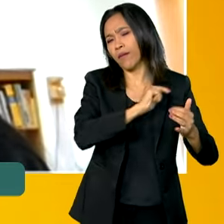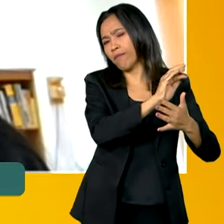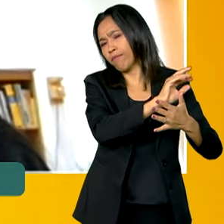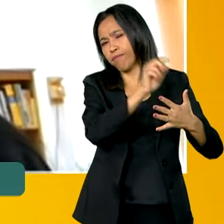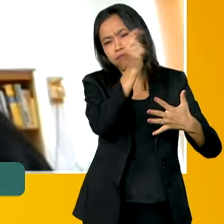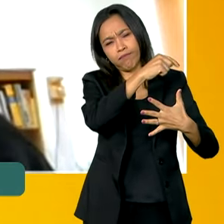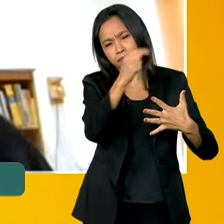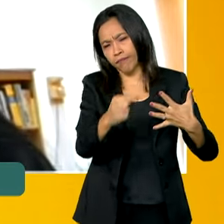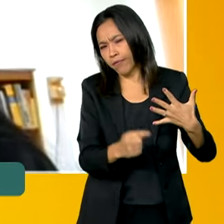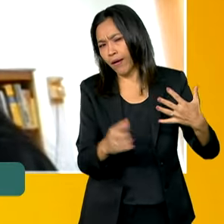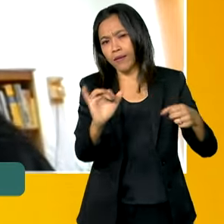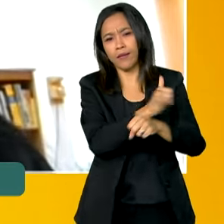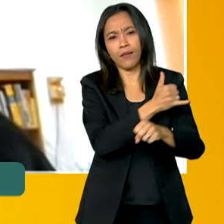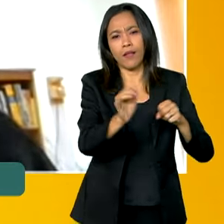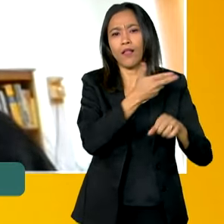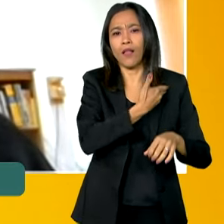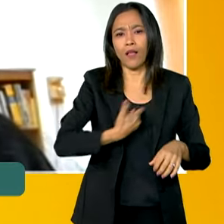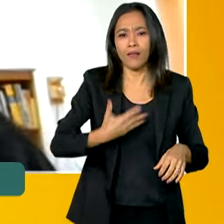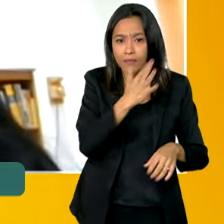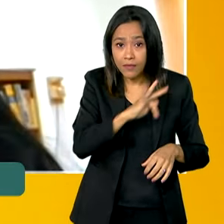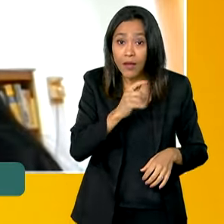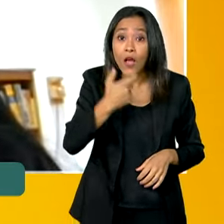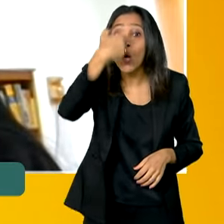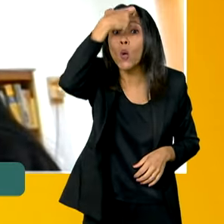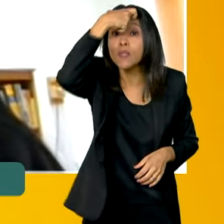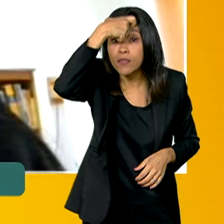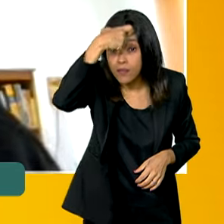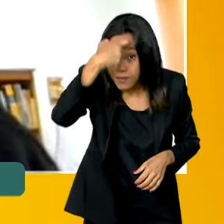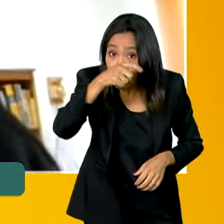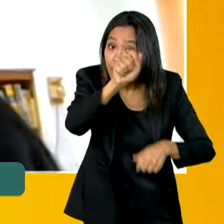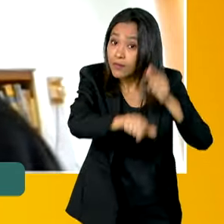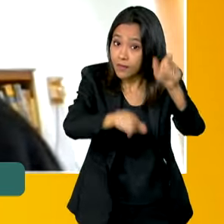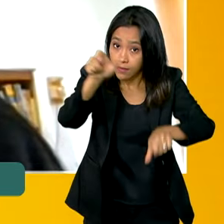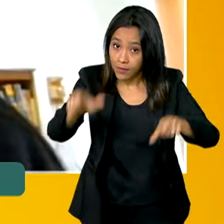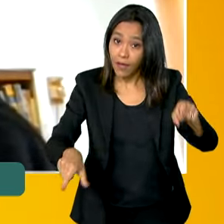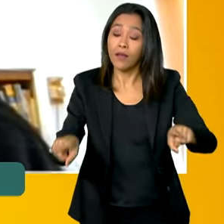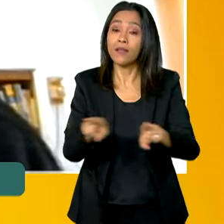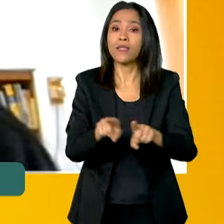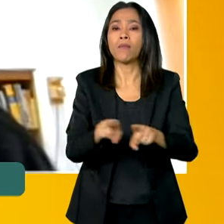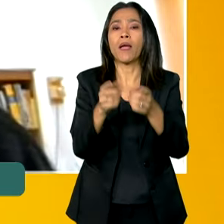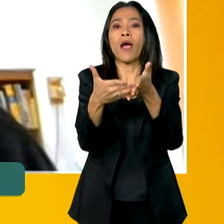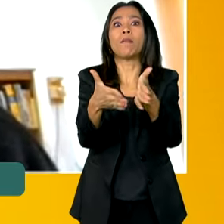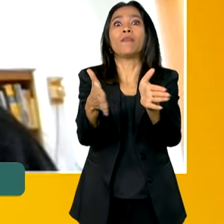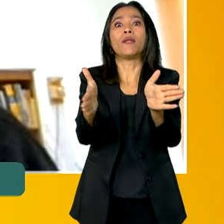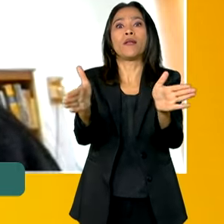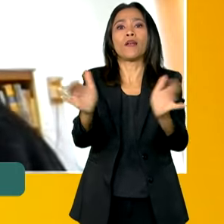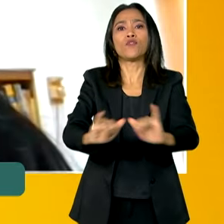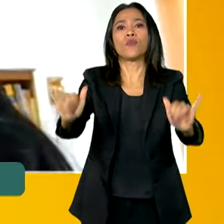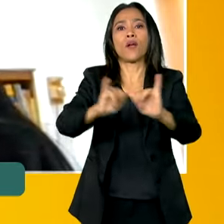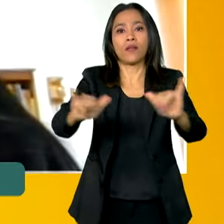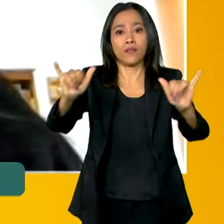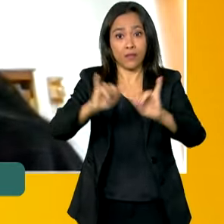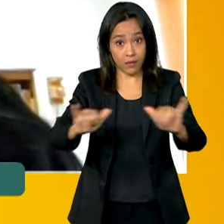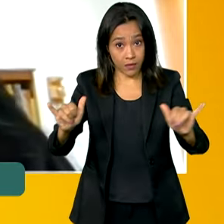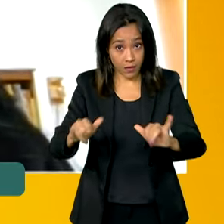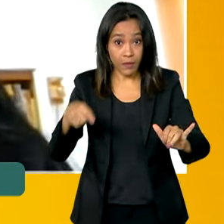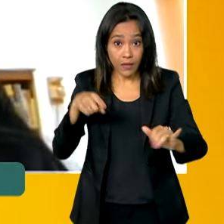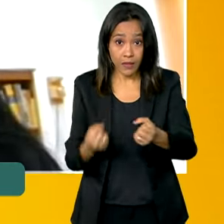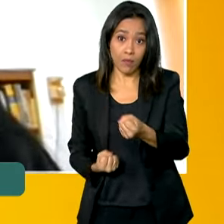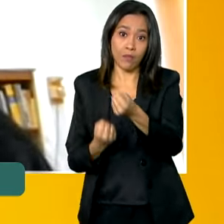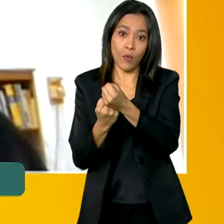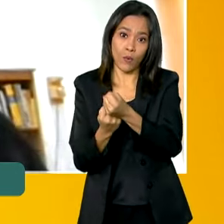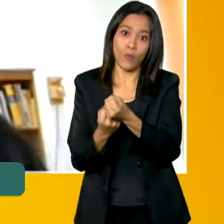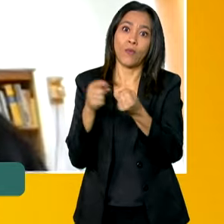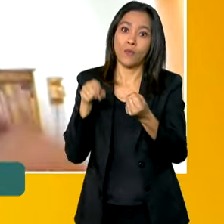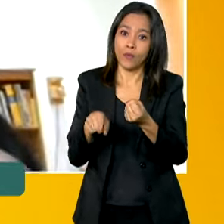federal para conscientizar, para ampliar a rede de enfrentamento à violência, mas também para